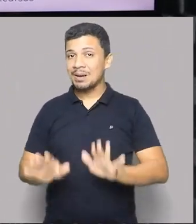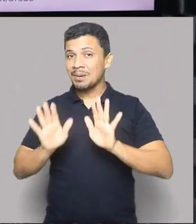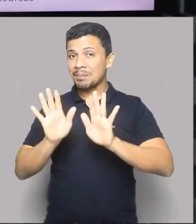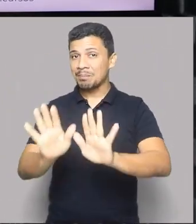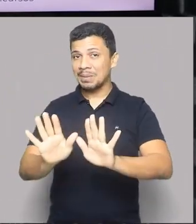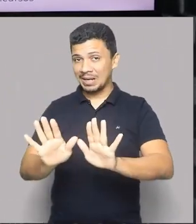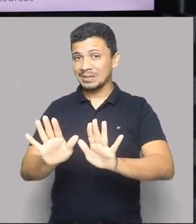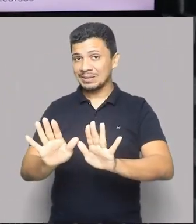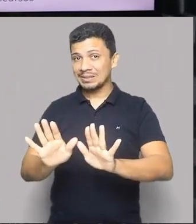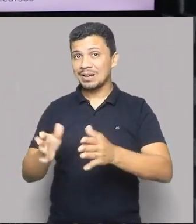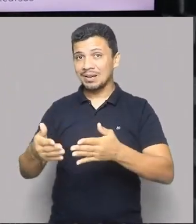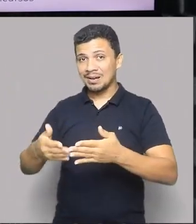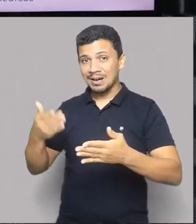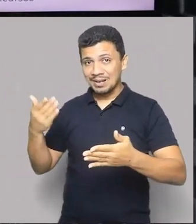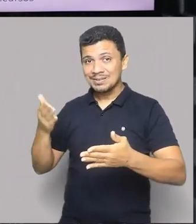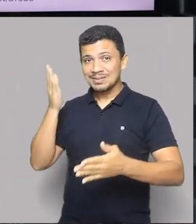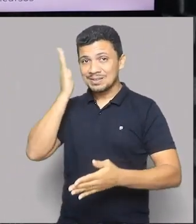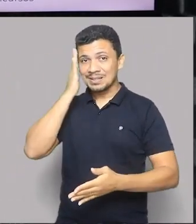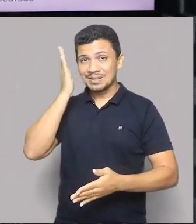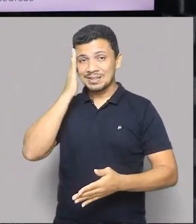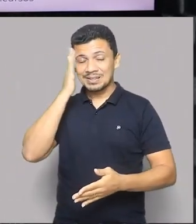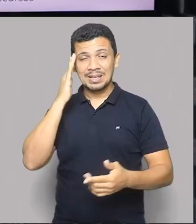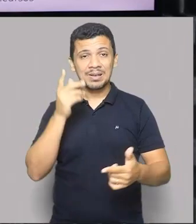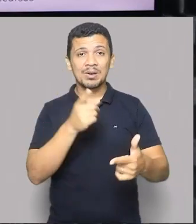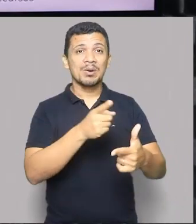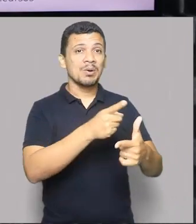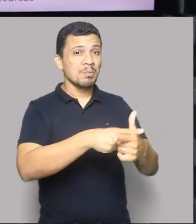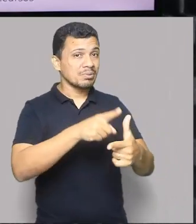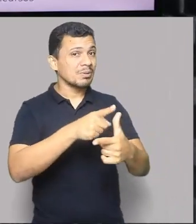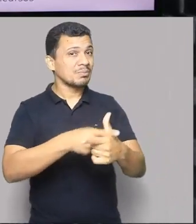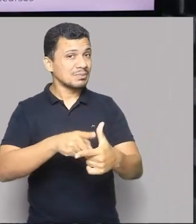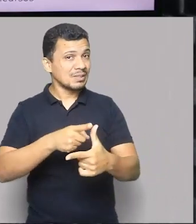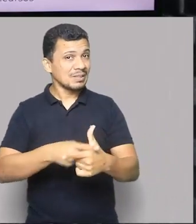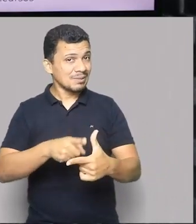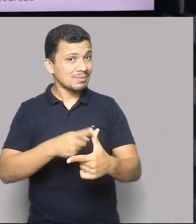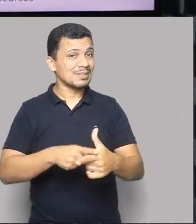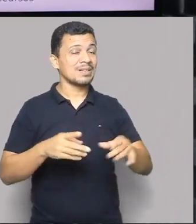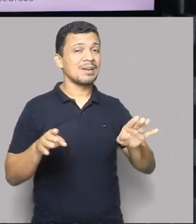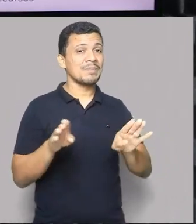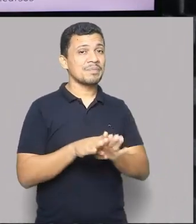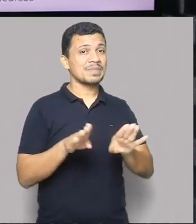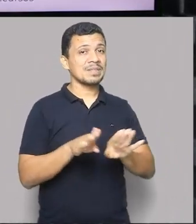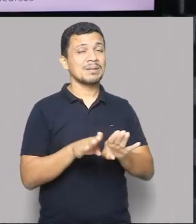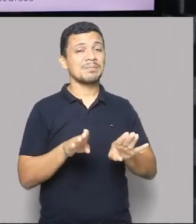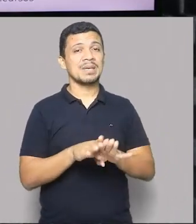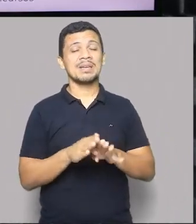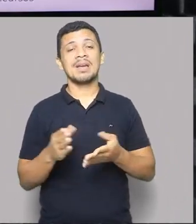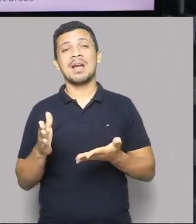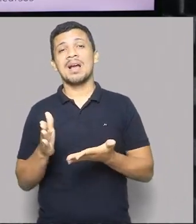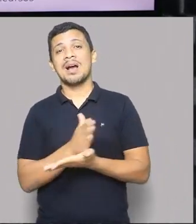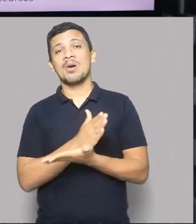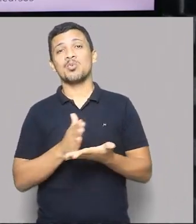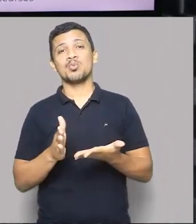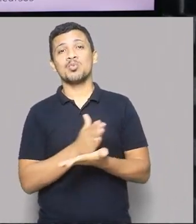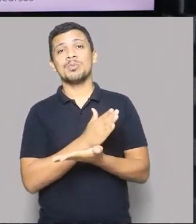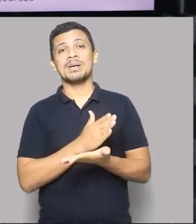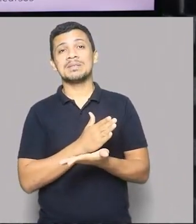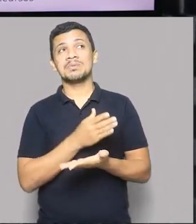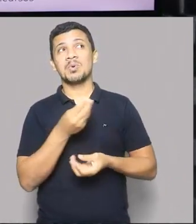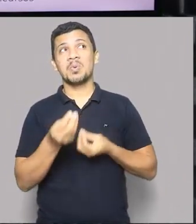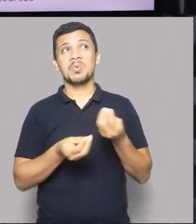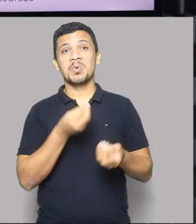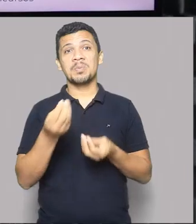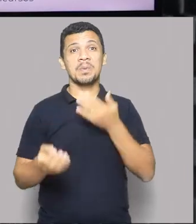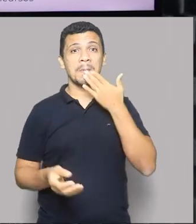questões que envolvem as problemáticas e automaticamente algumas soluções para